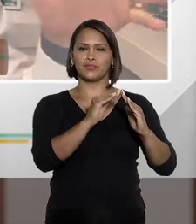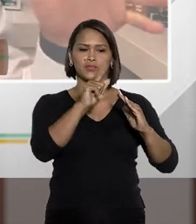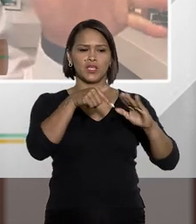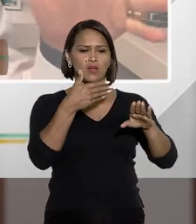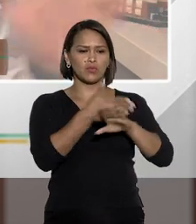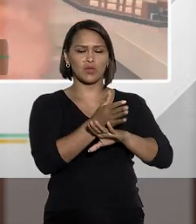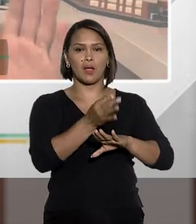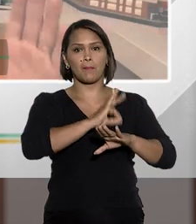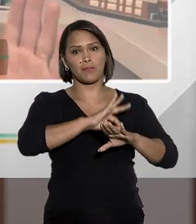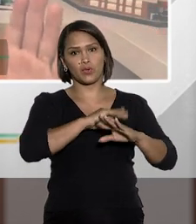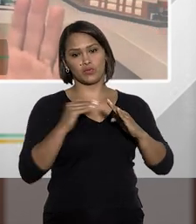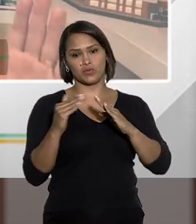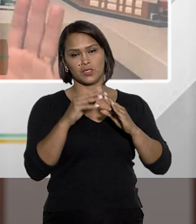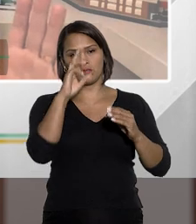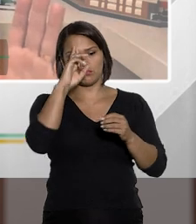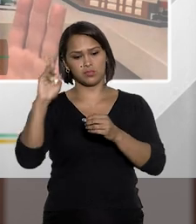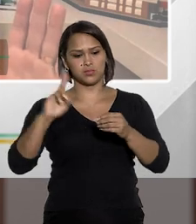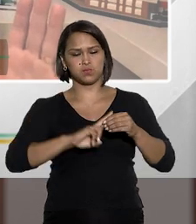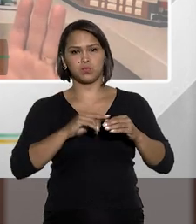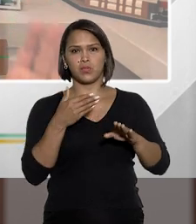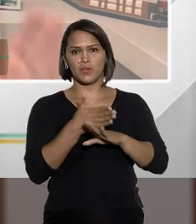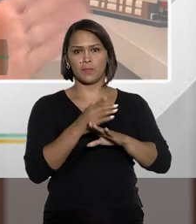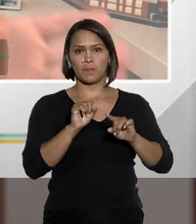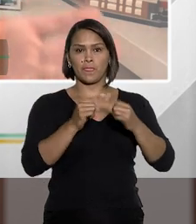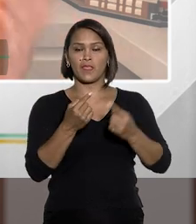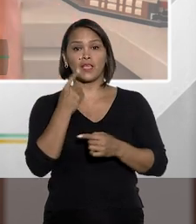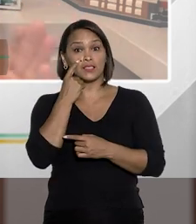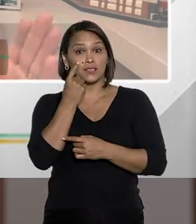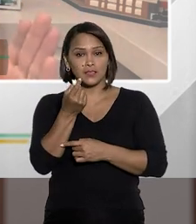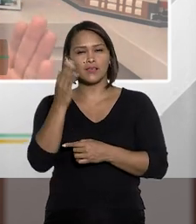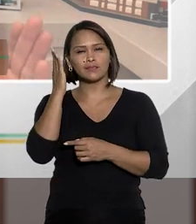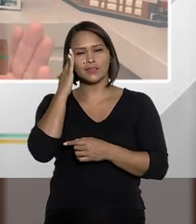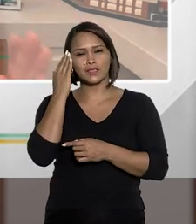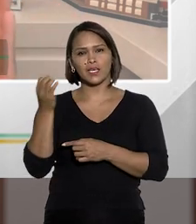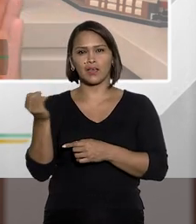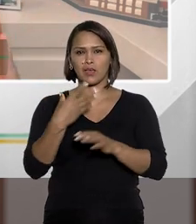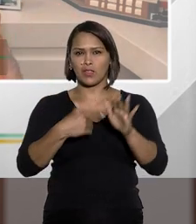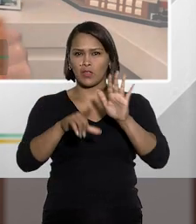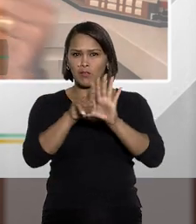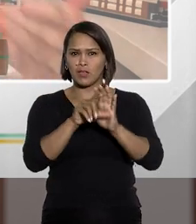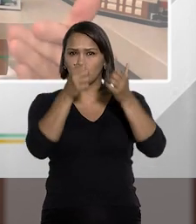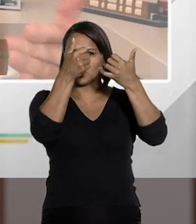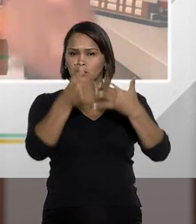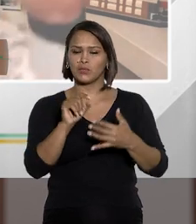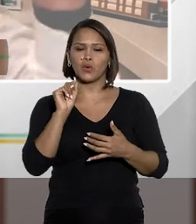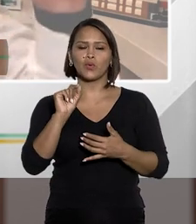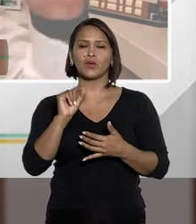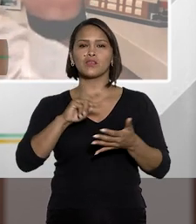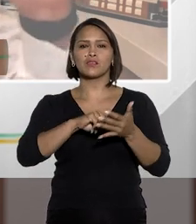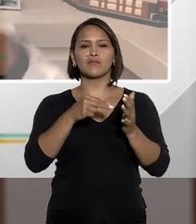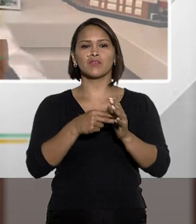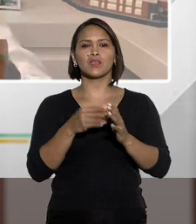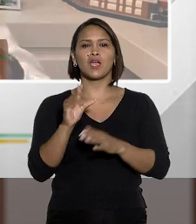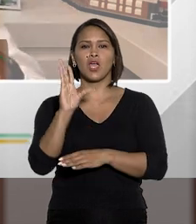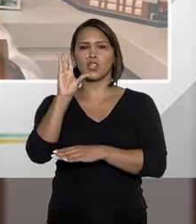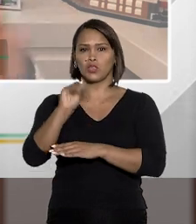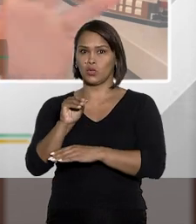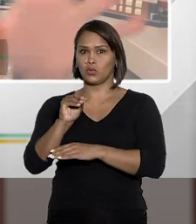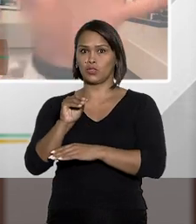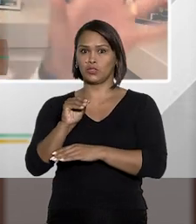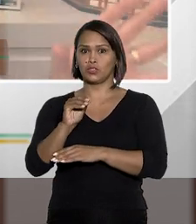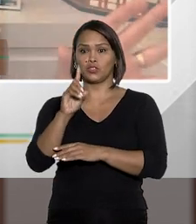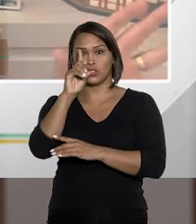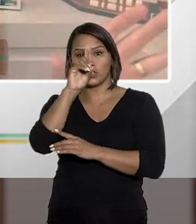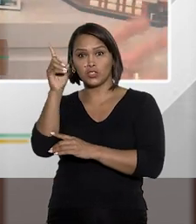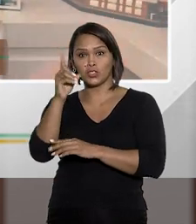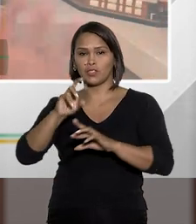domicílio no contexto de abuso de autoridade. E, até de maneira interessante, a nova lei diz o que seria noite e